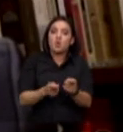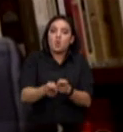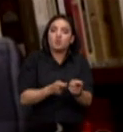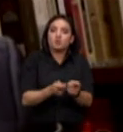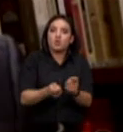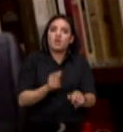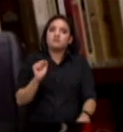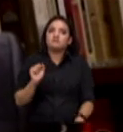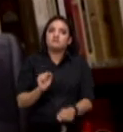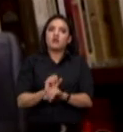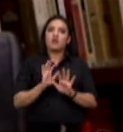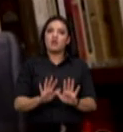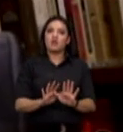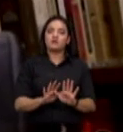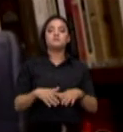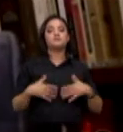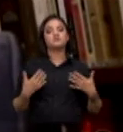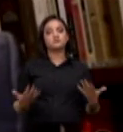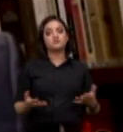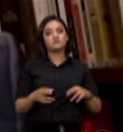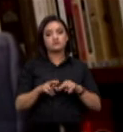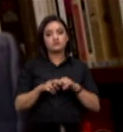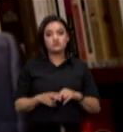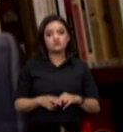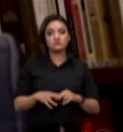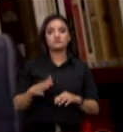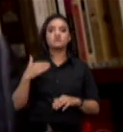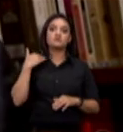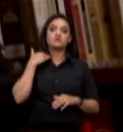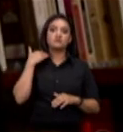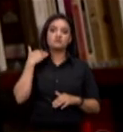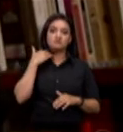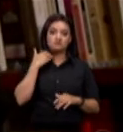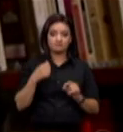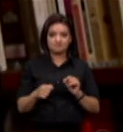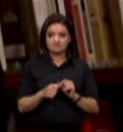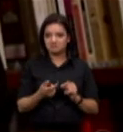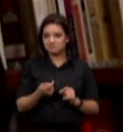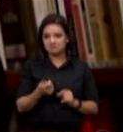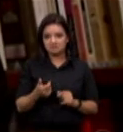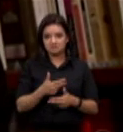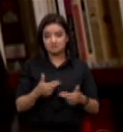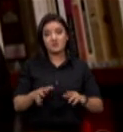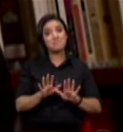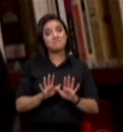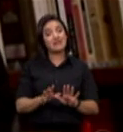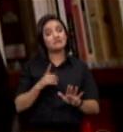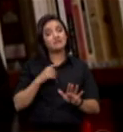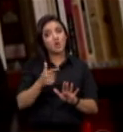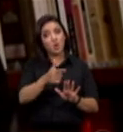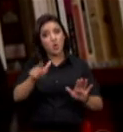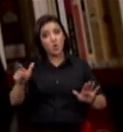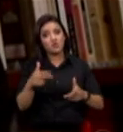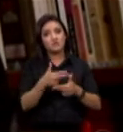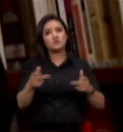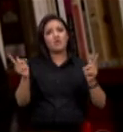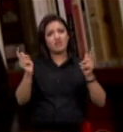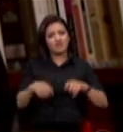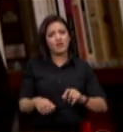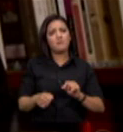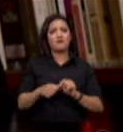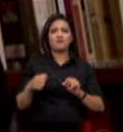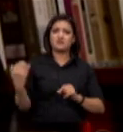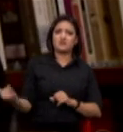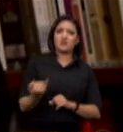quanto a isso há pouco que os bancos possam fazer há no entanto outras iniciativas que podem ser